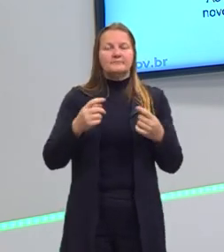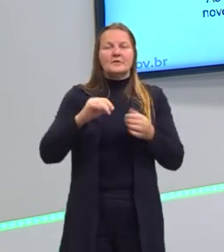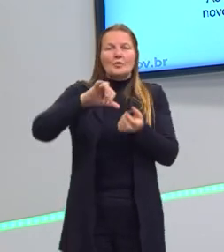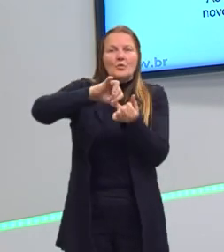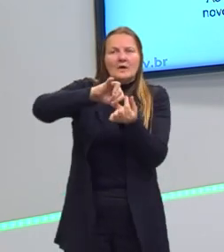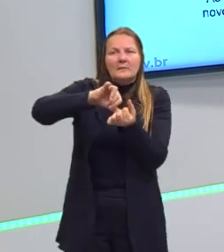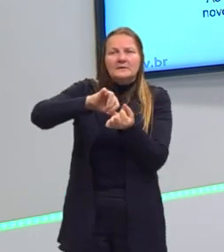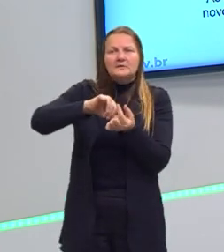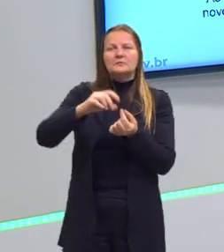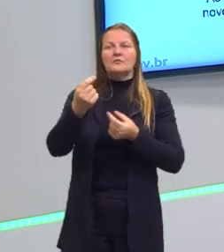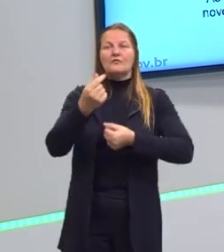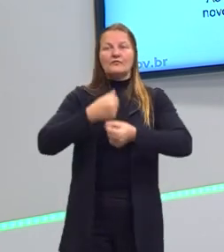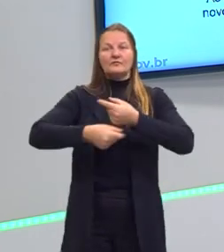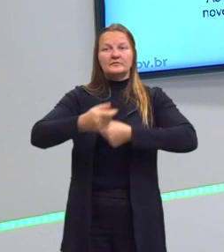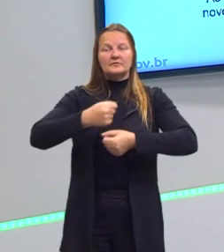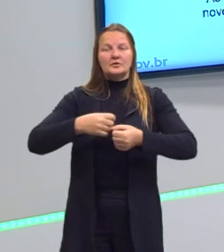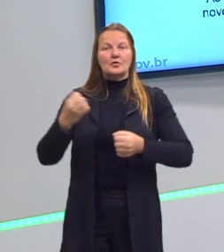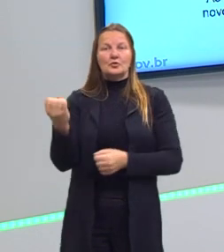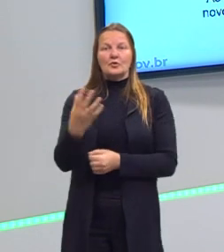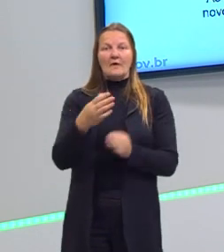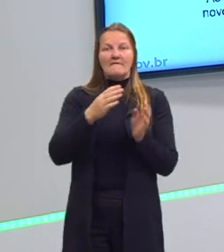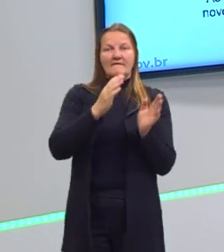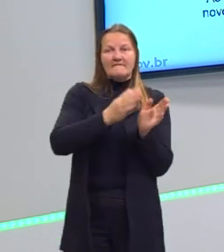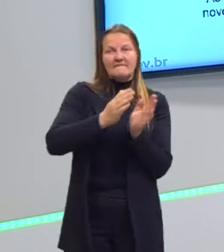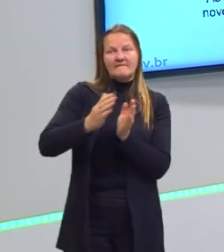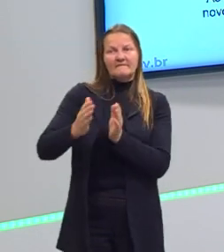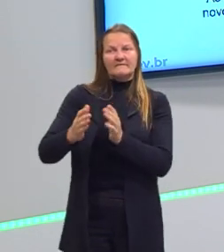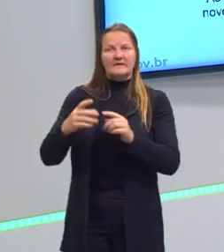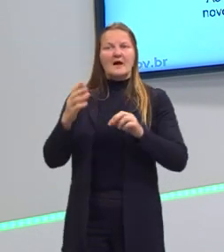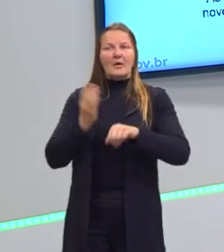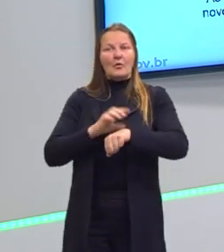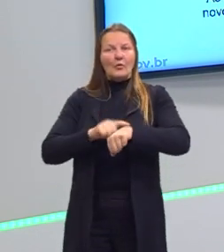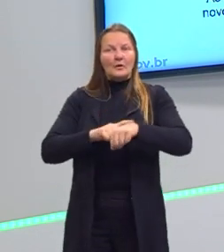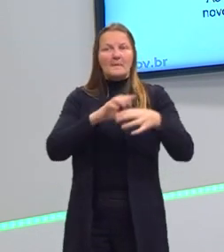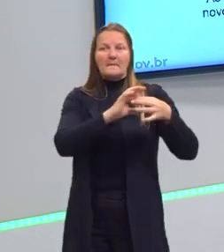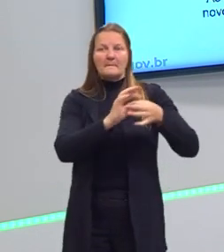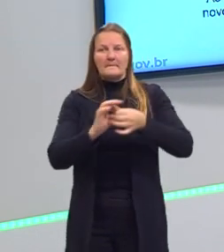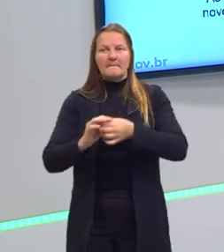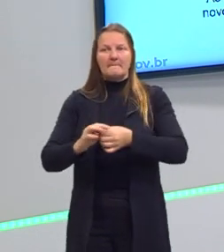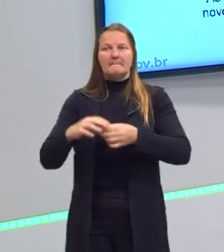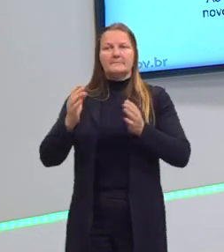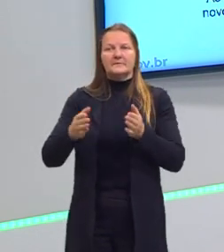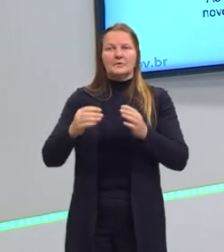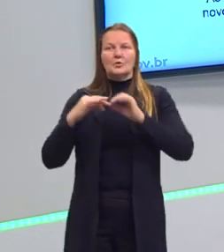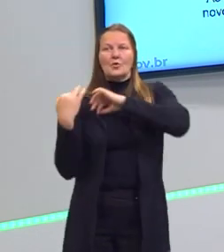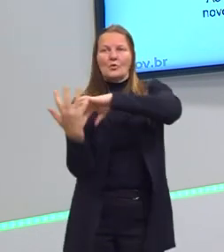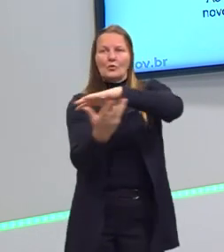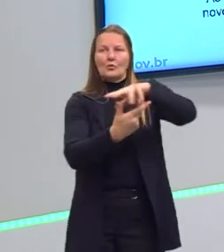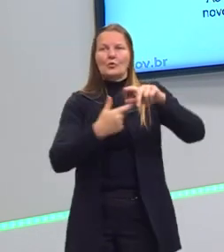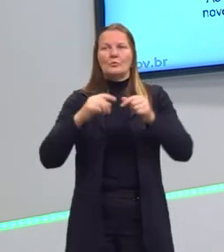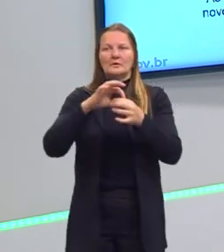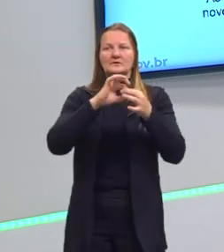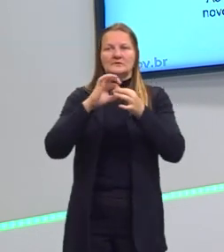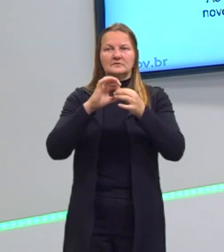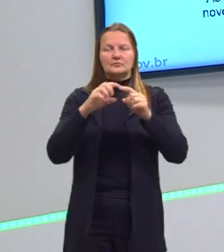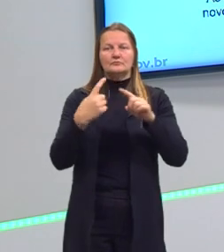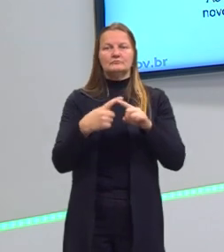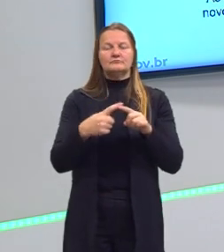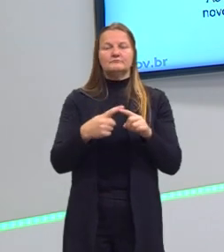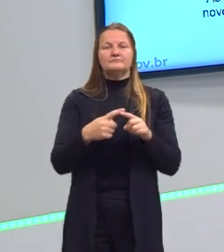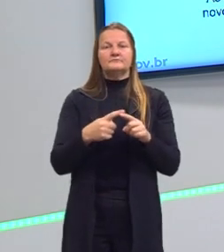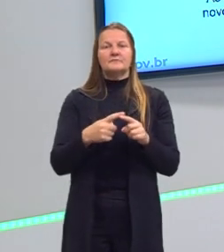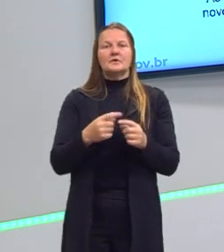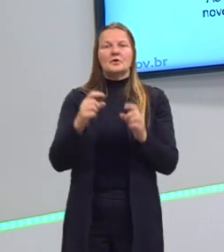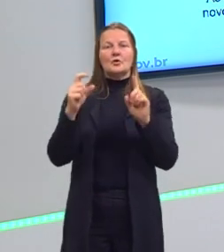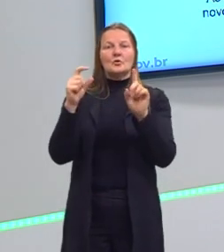capitalismo financeiro é uma nova fase bem recente, bem latente da globalização. Por isso que nós vemos o